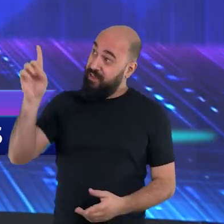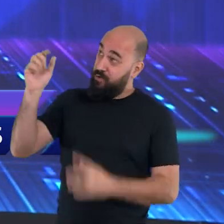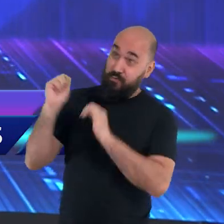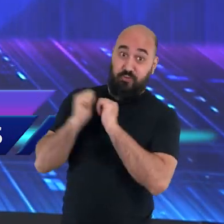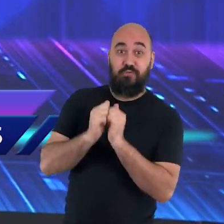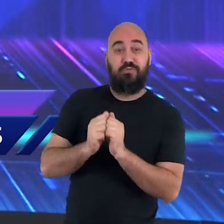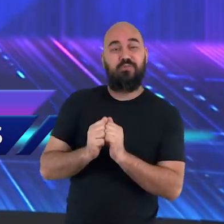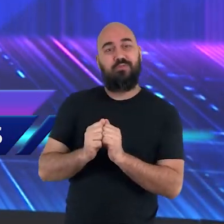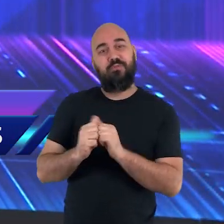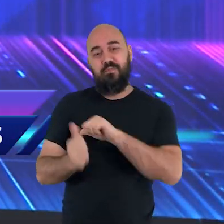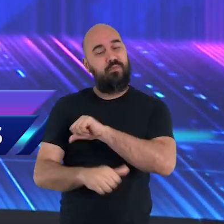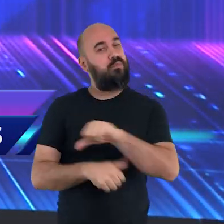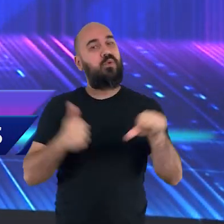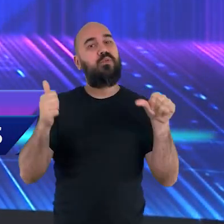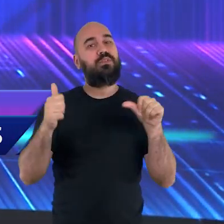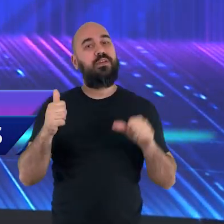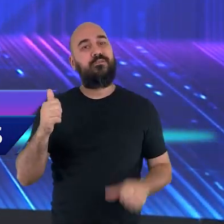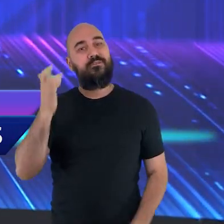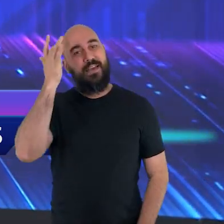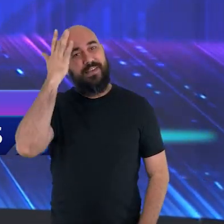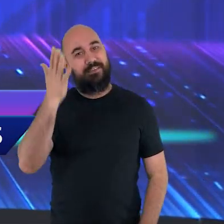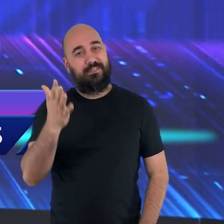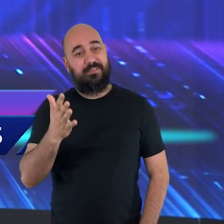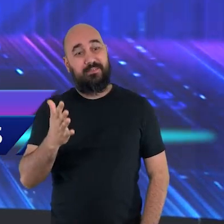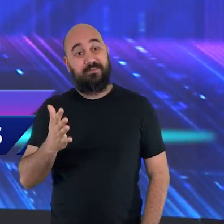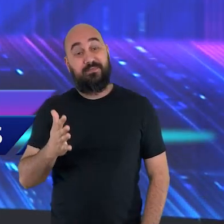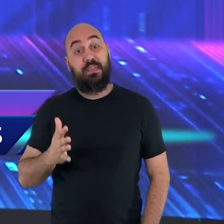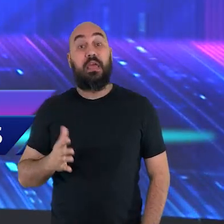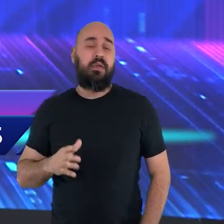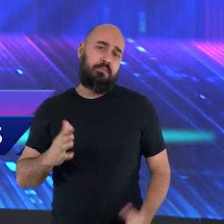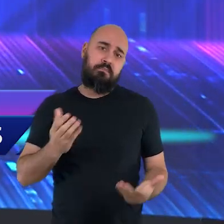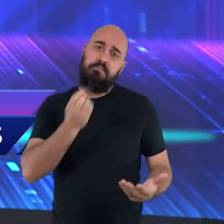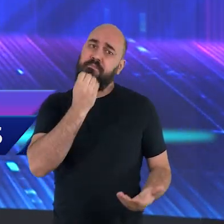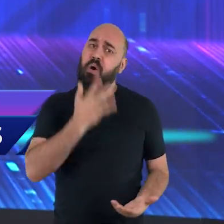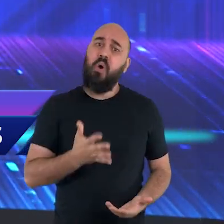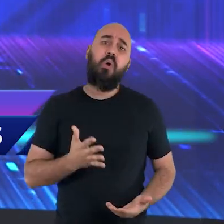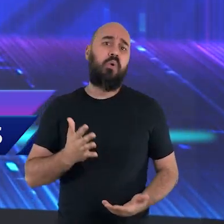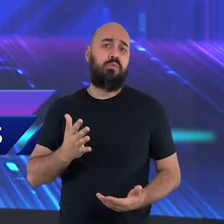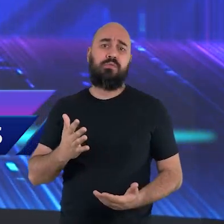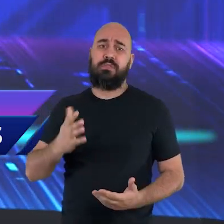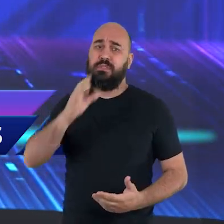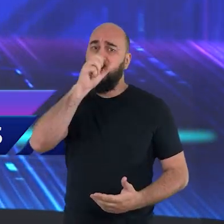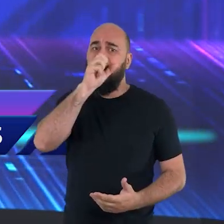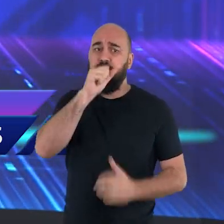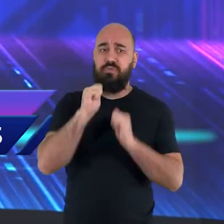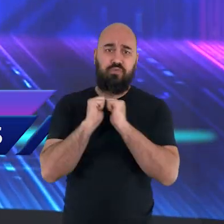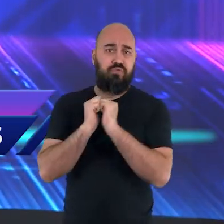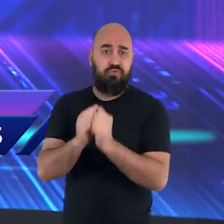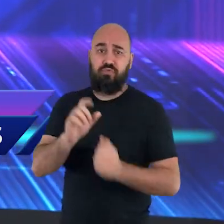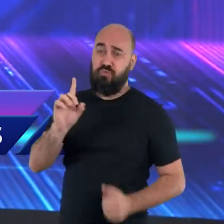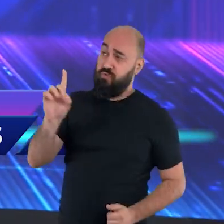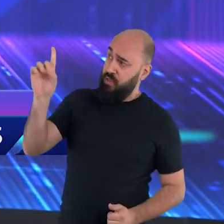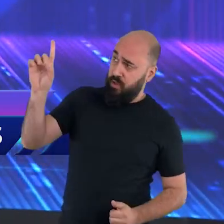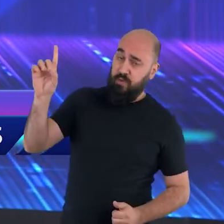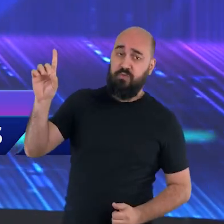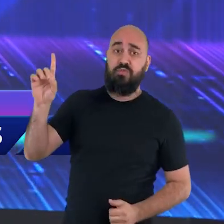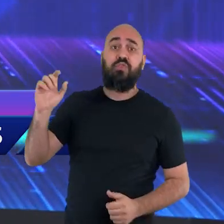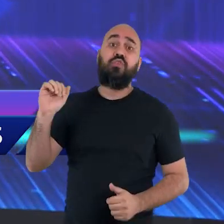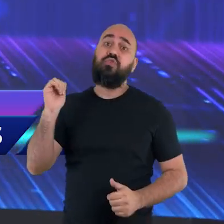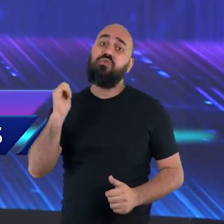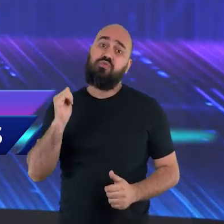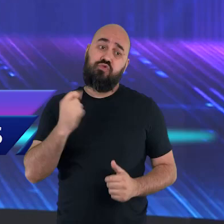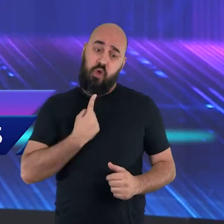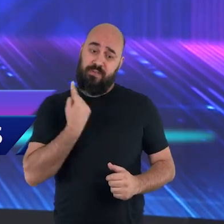Portanto, é mais fácil guardar o sábado com Deus do que não guardar sem Deus. Pode dizer, pastor, mas e o meu